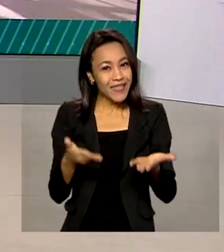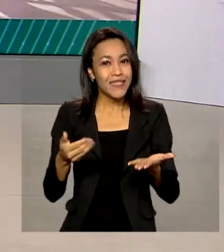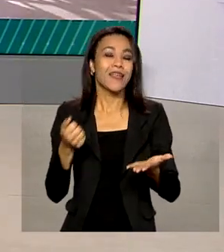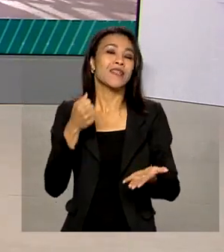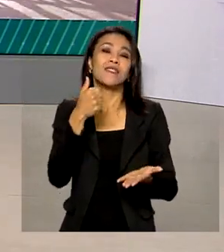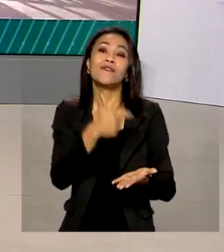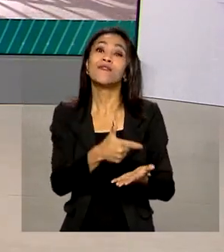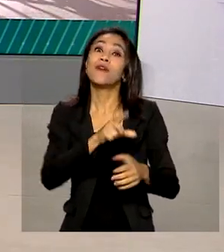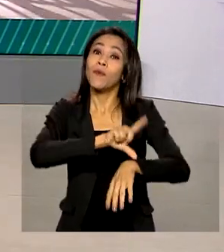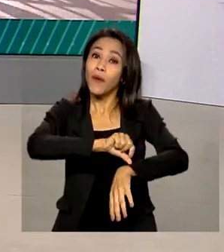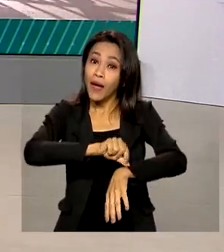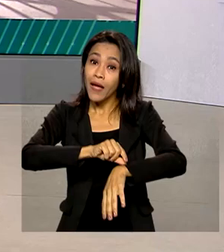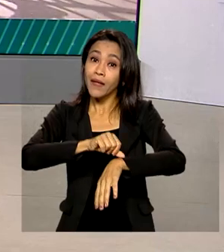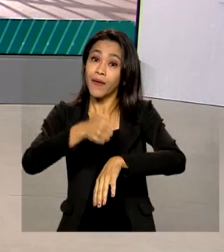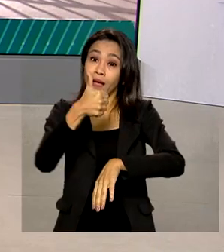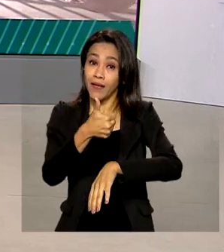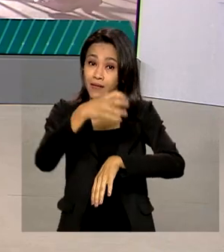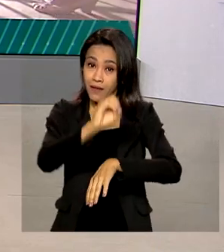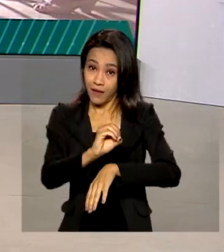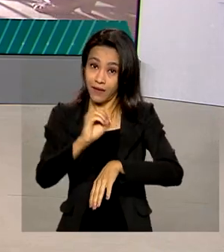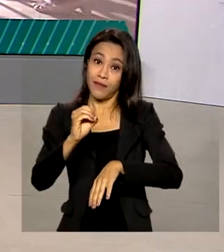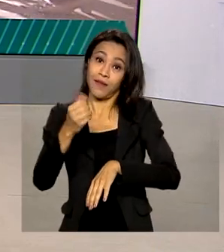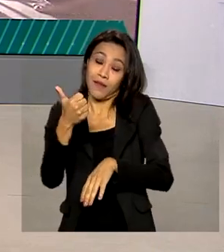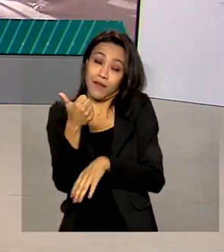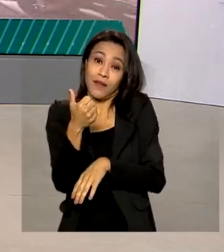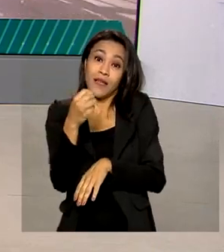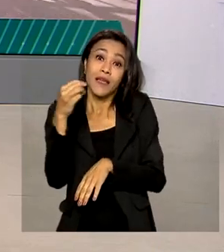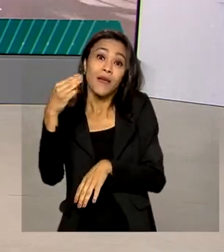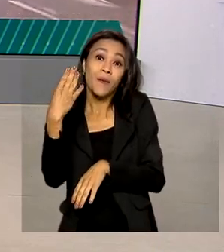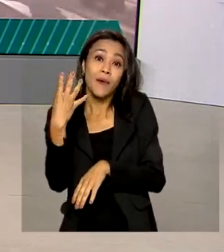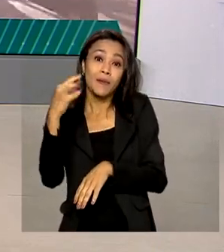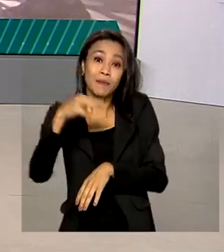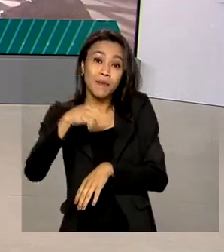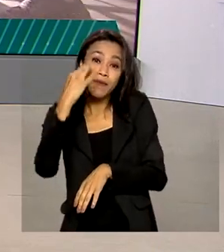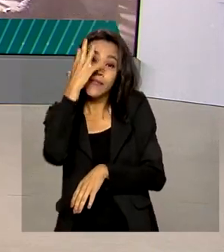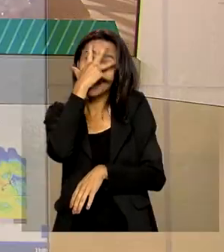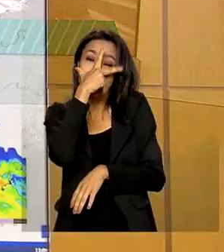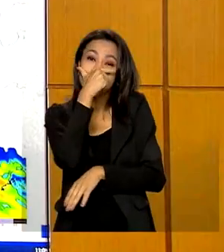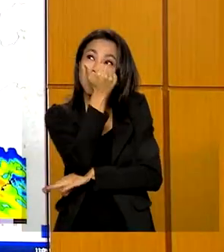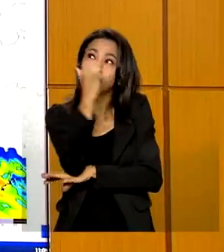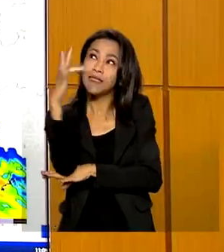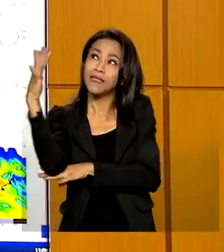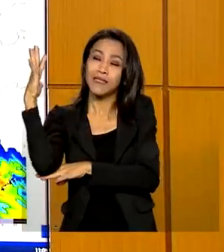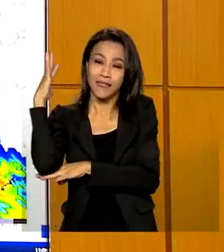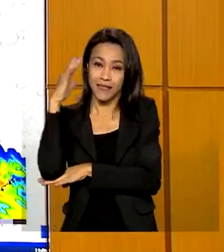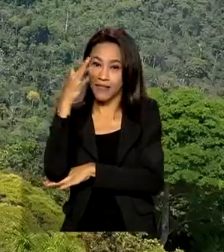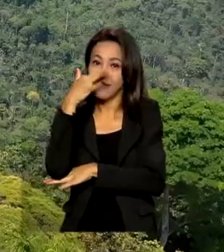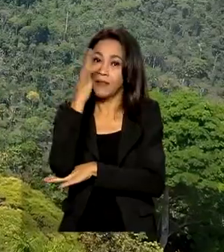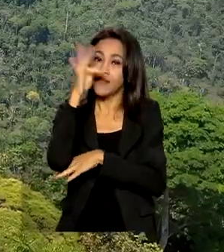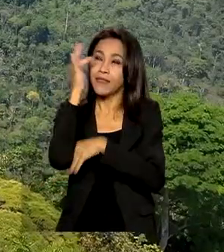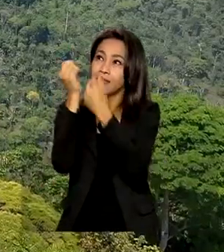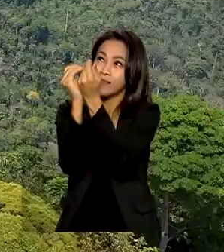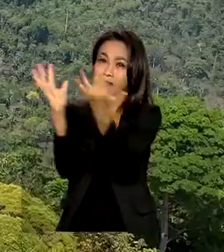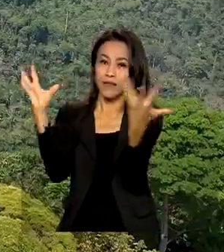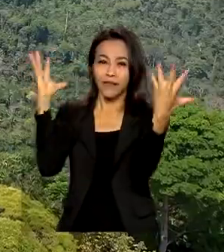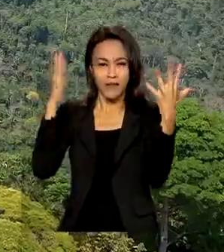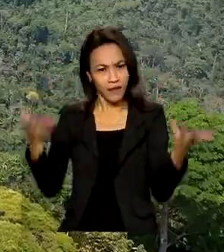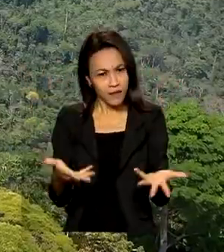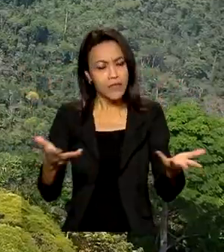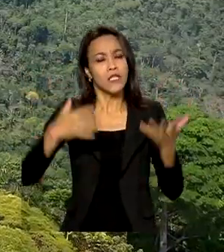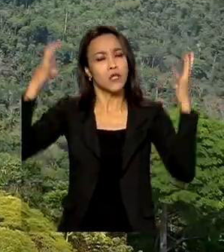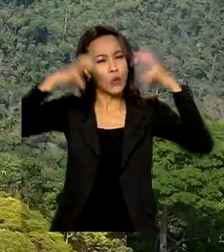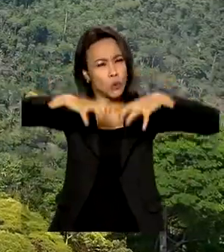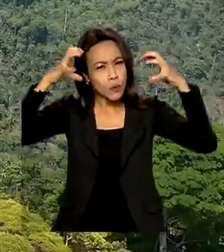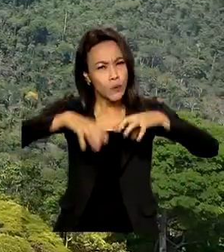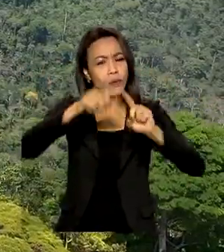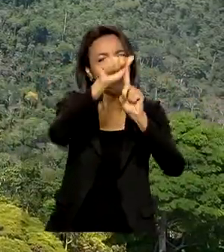horas e 4 minutos, e vai deixar a paisagem mais bonita. Este ano, a meteorologia indica chuvas de outubro a